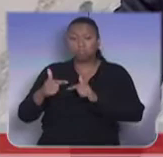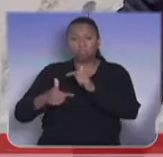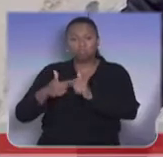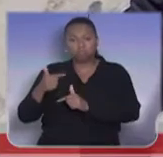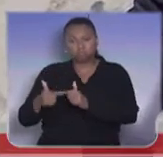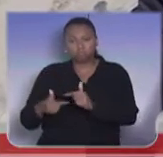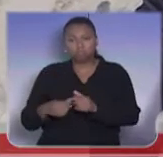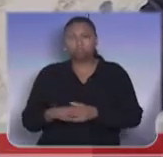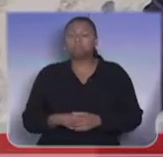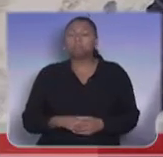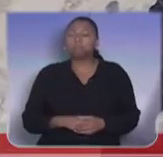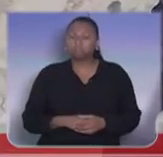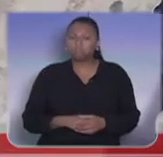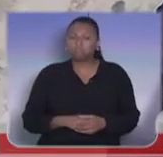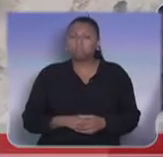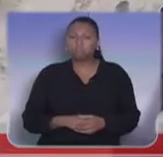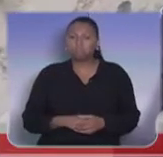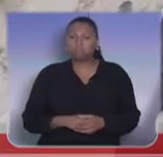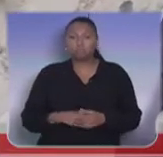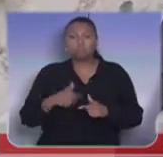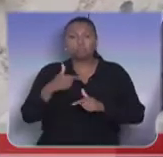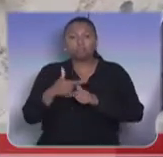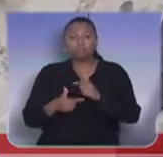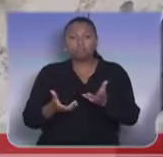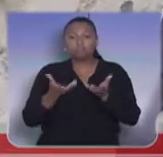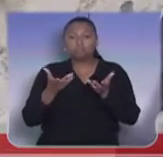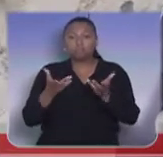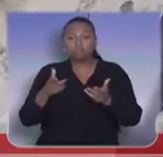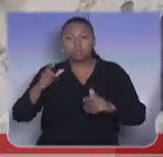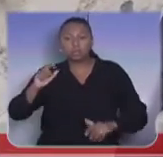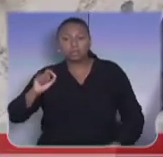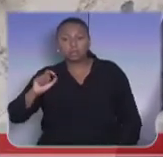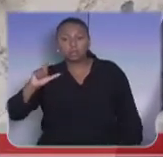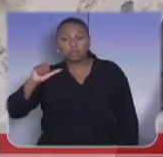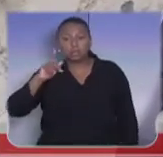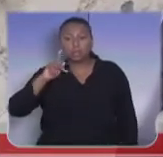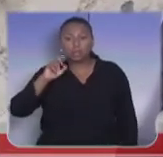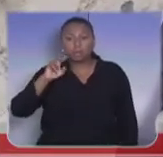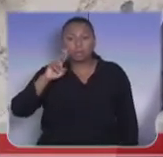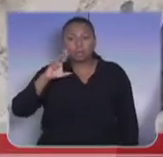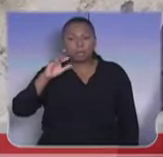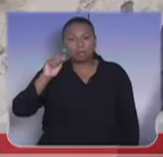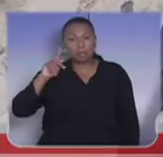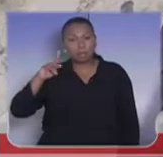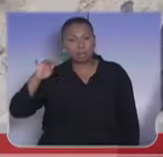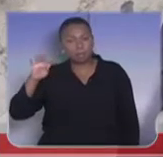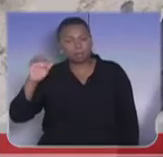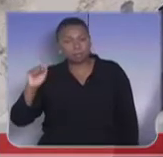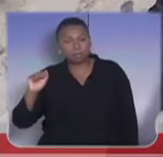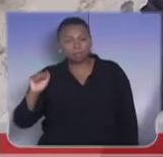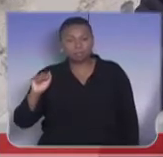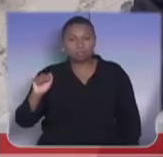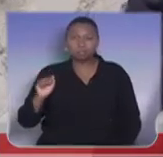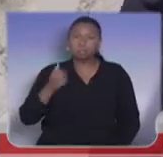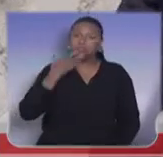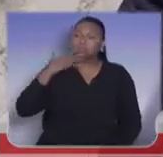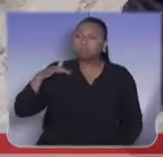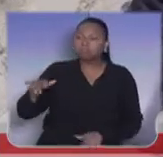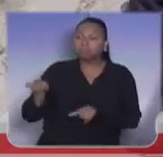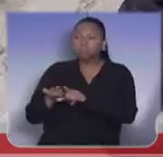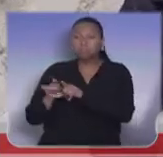que vinha sendo feito para o aumento da per capita dessas crianças, desses adolescentes,